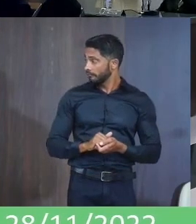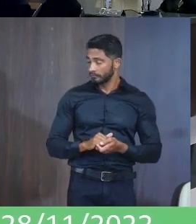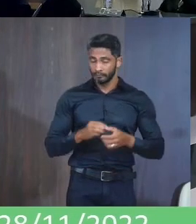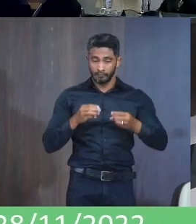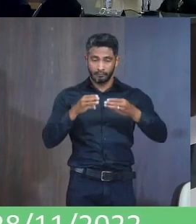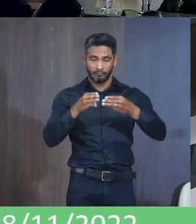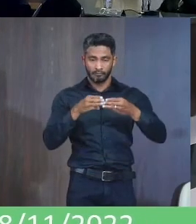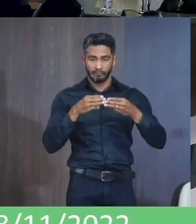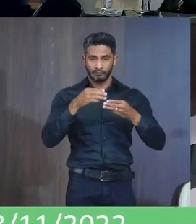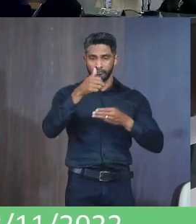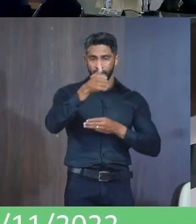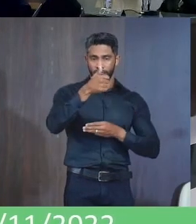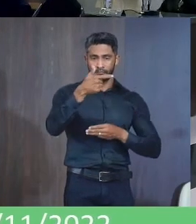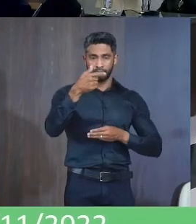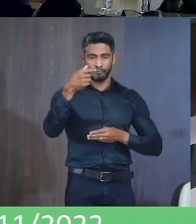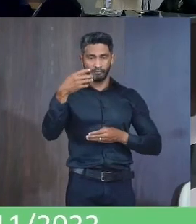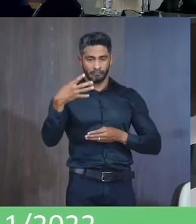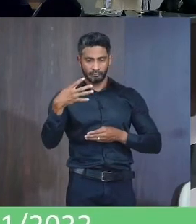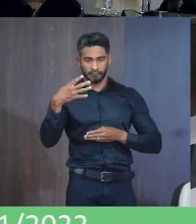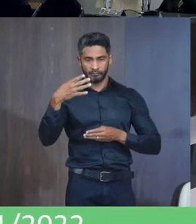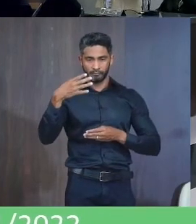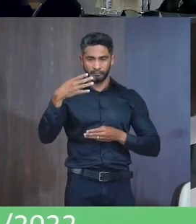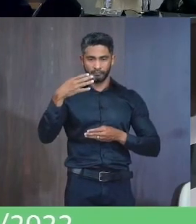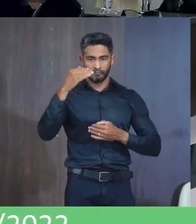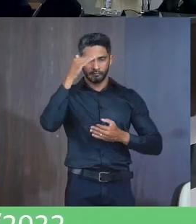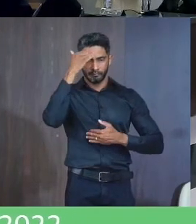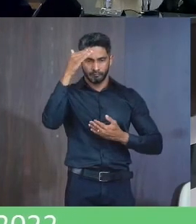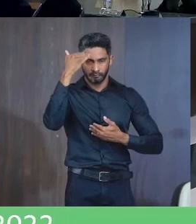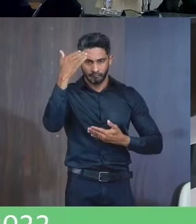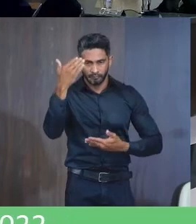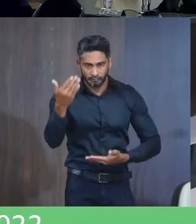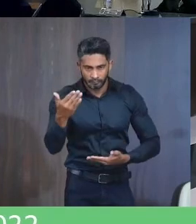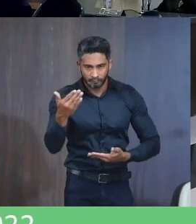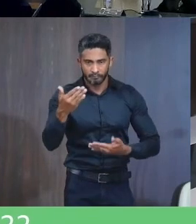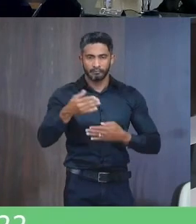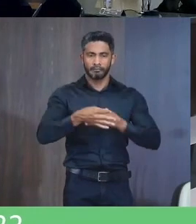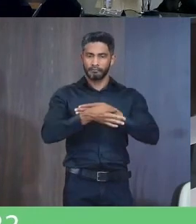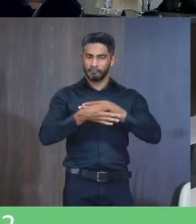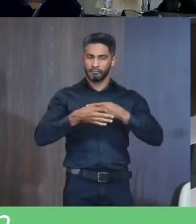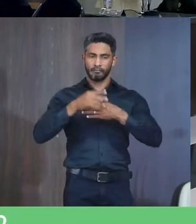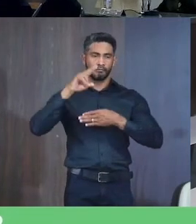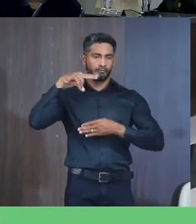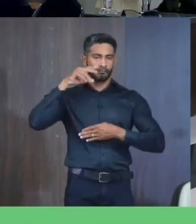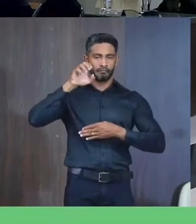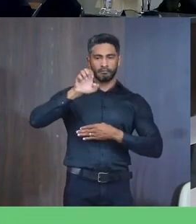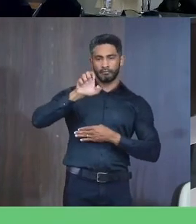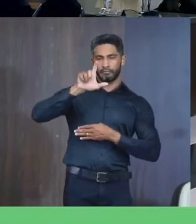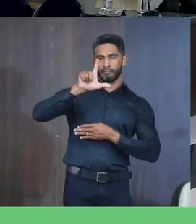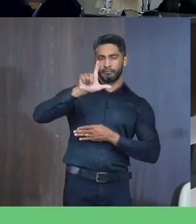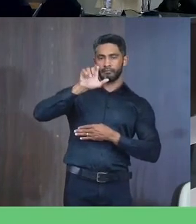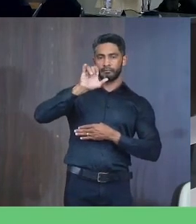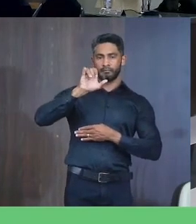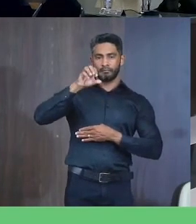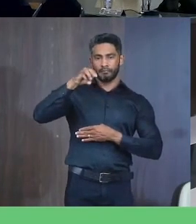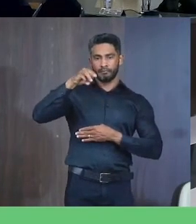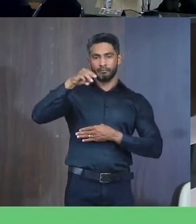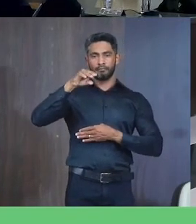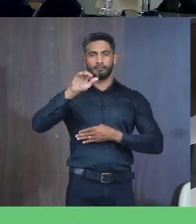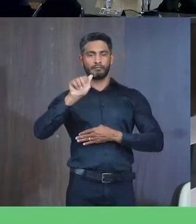Moção 124 Voto de congratulação Autoria O vereador Ismarcio Bois Ferreira Roma